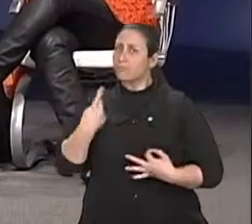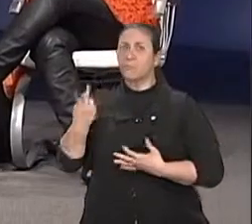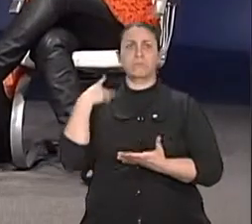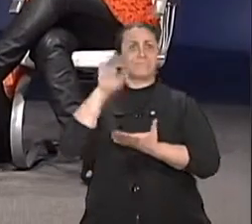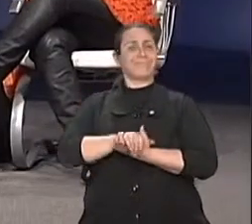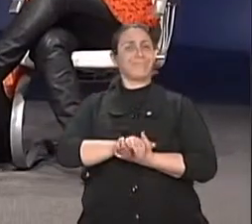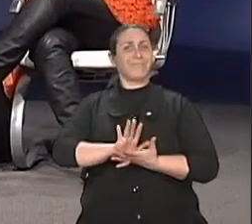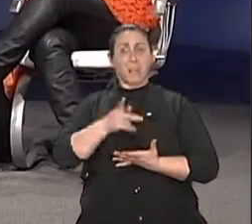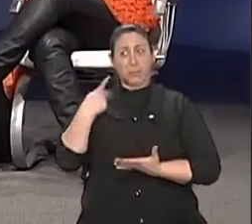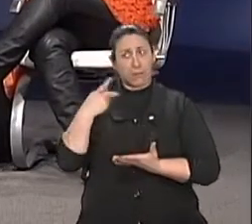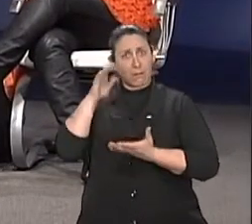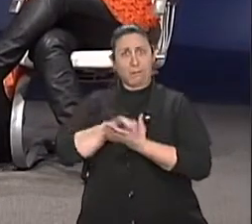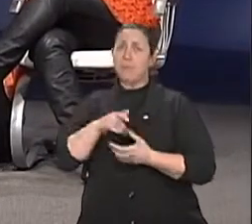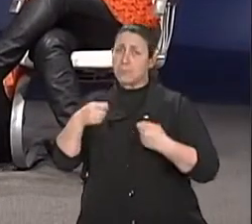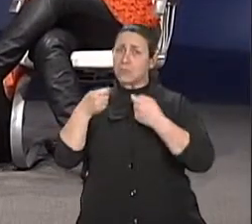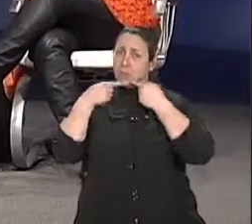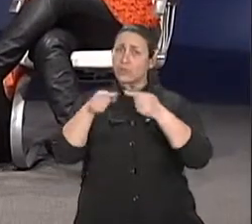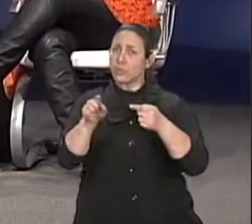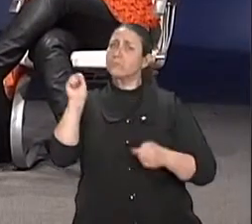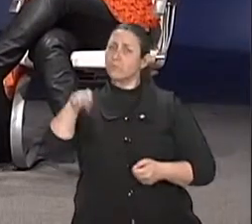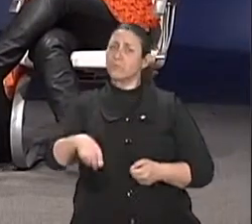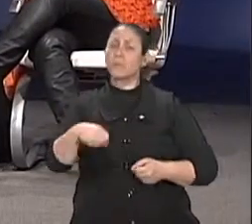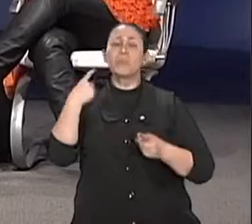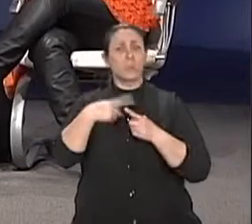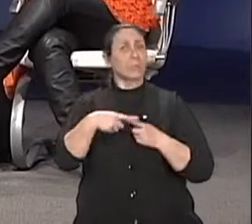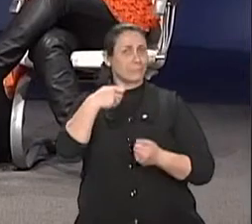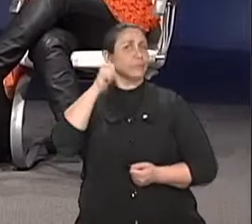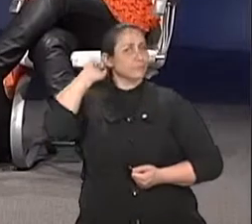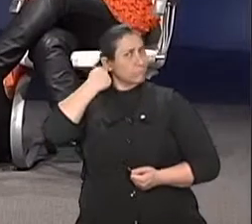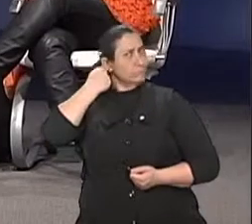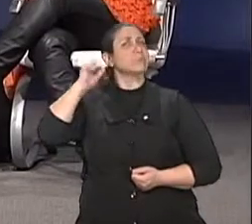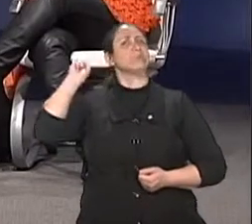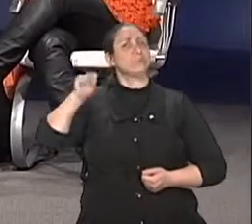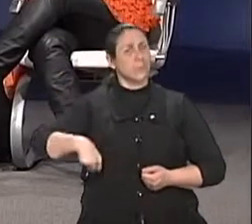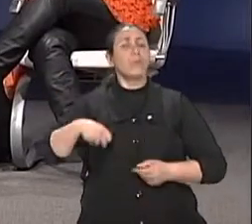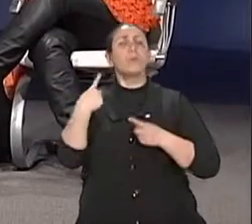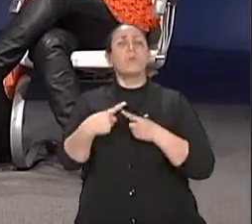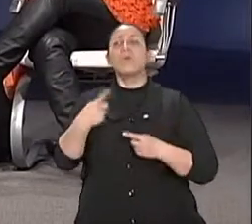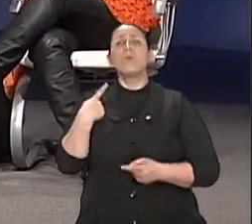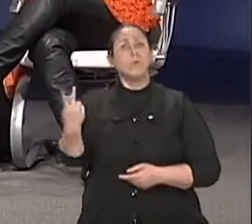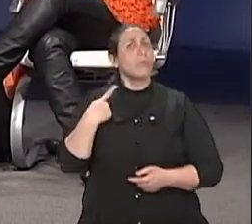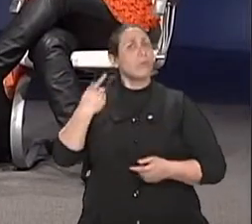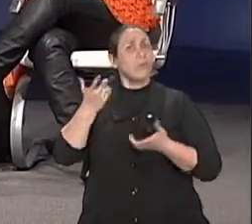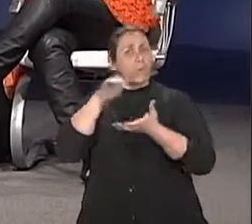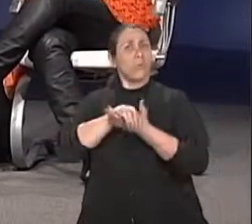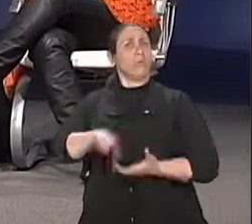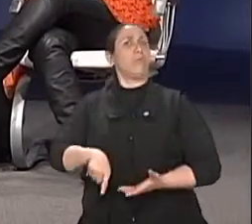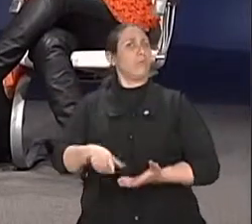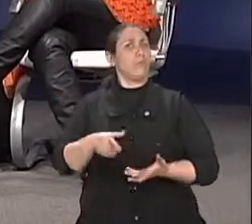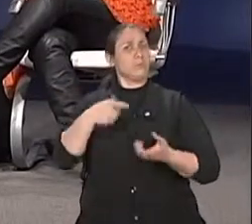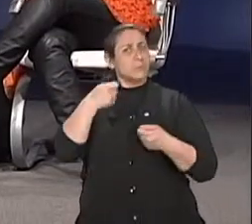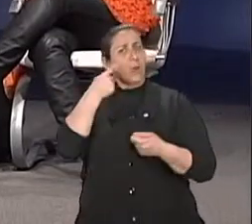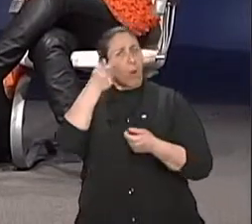criticar, né? Te puxar as orelhas, te fazer menor ou maior e não